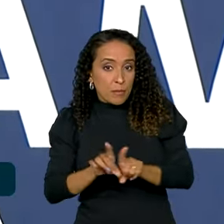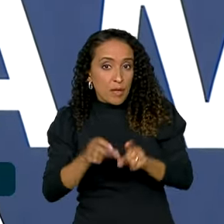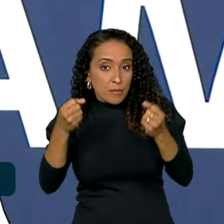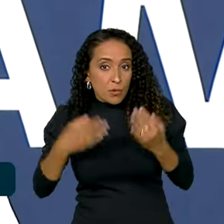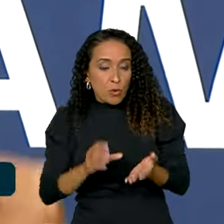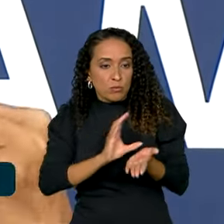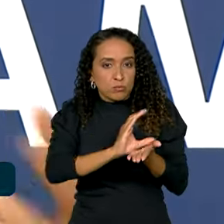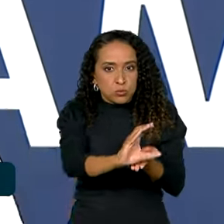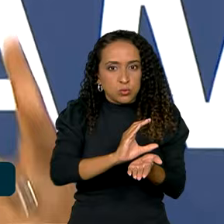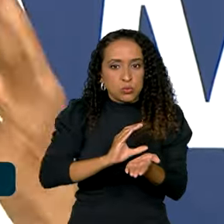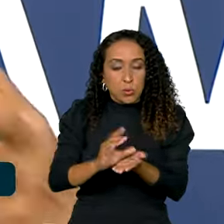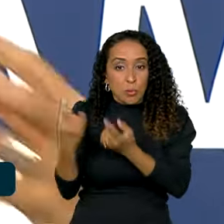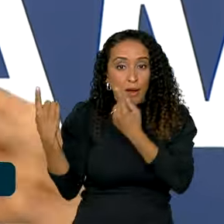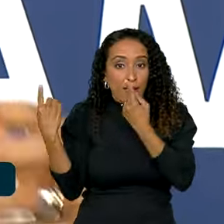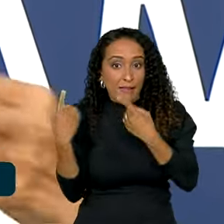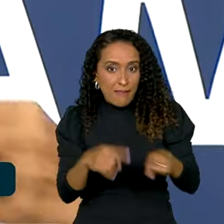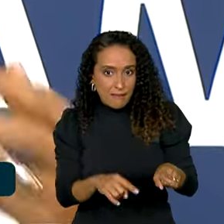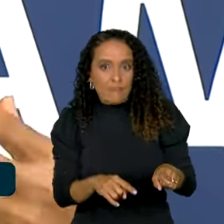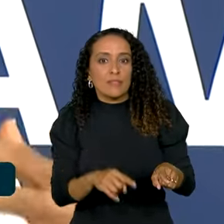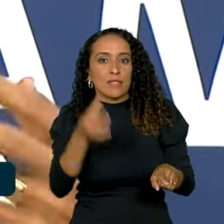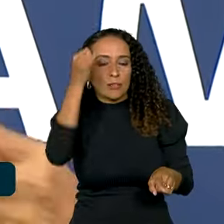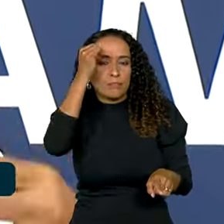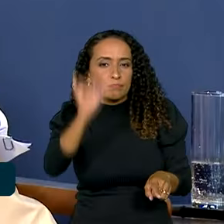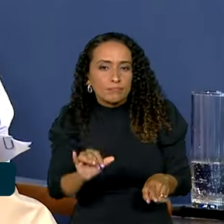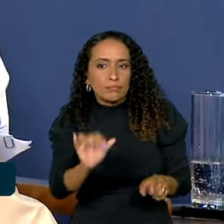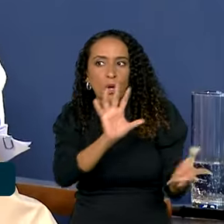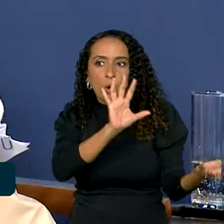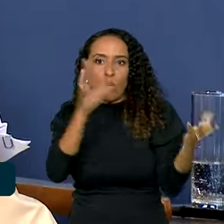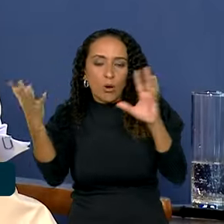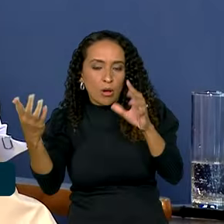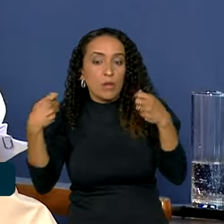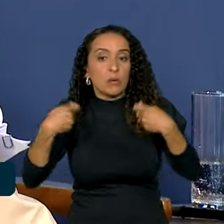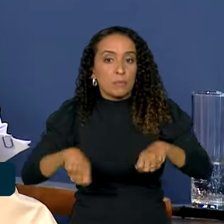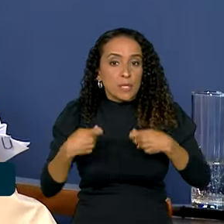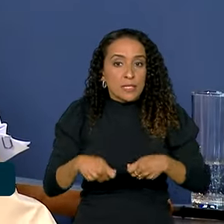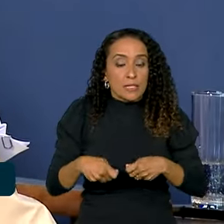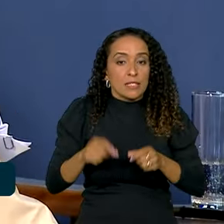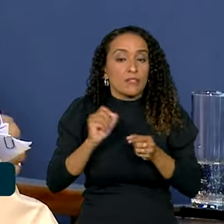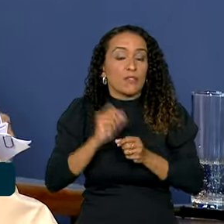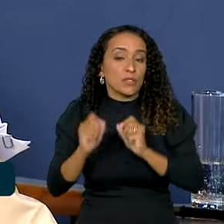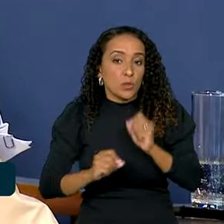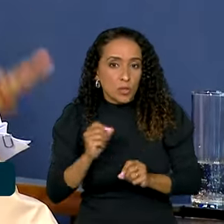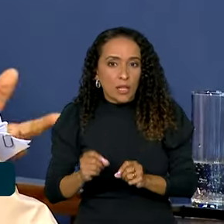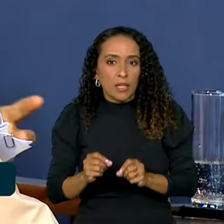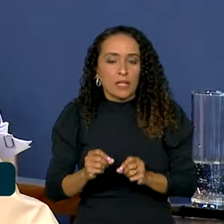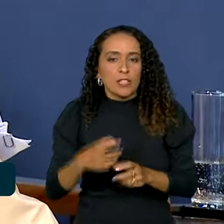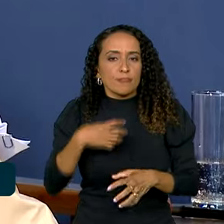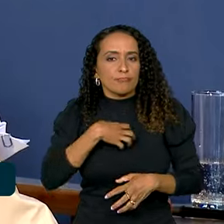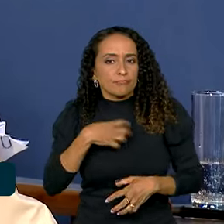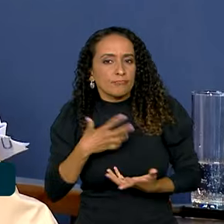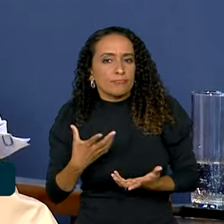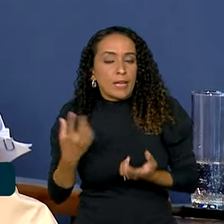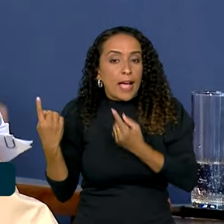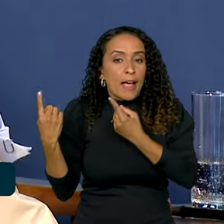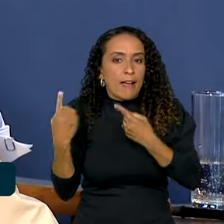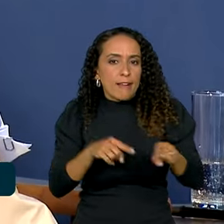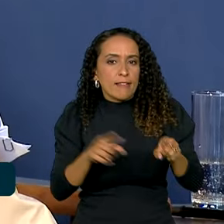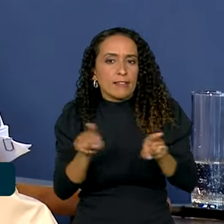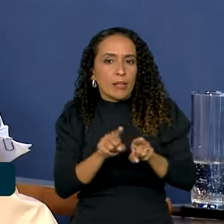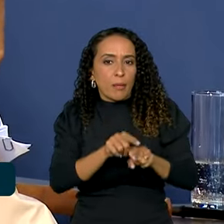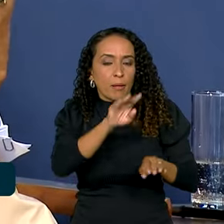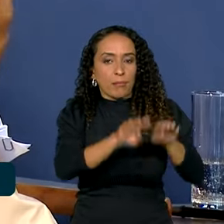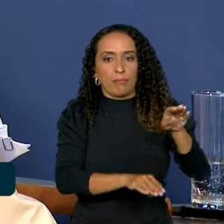investimentos para combater as mudanças climáticas precisam ser feitos de modo a combater as